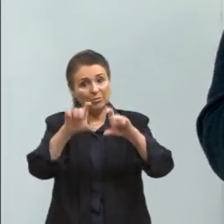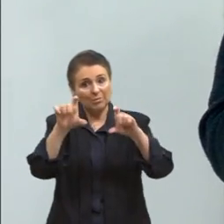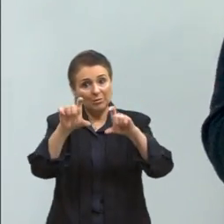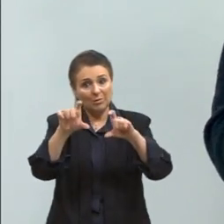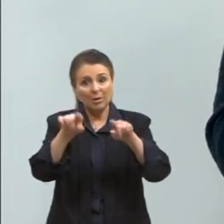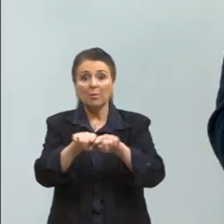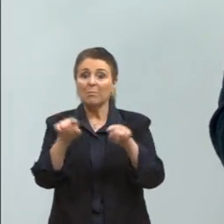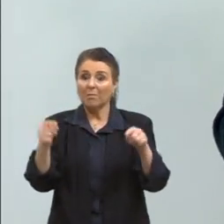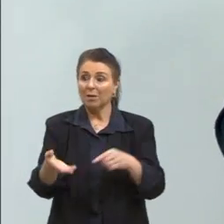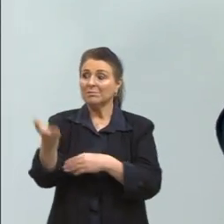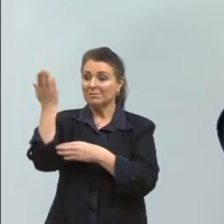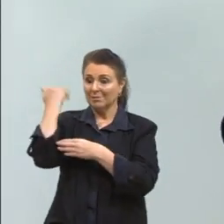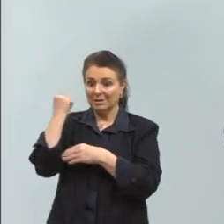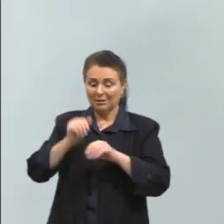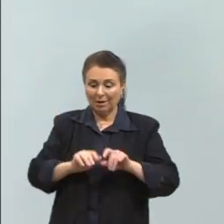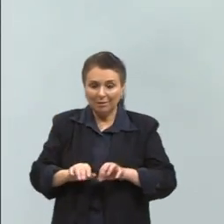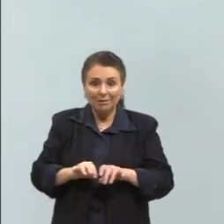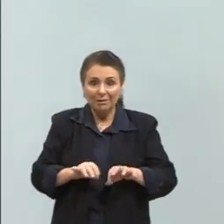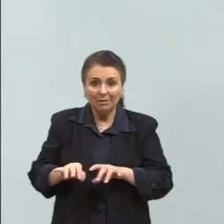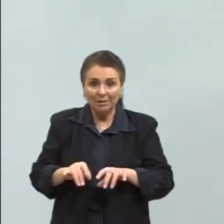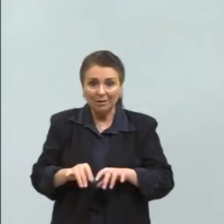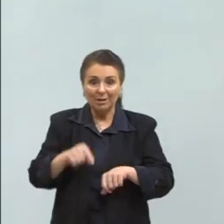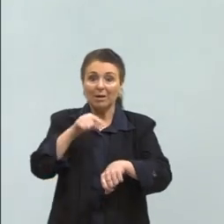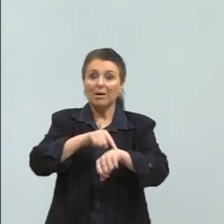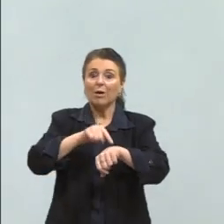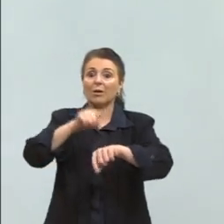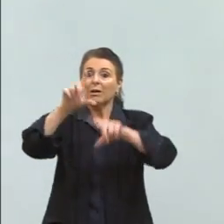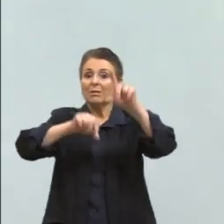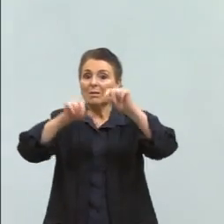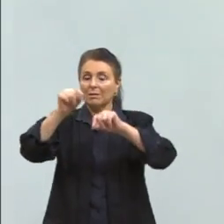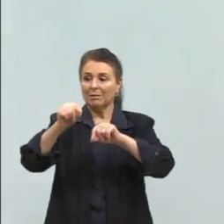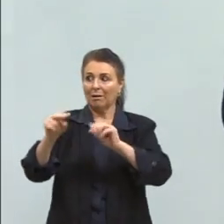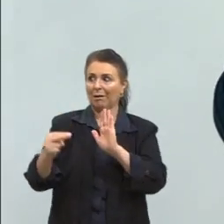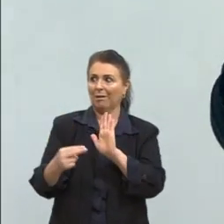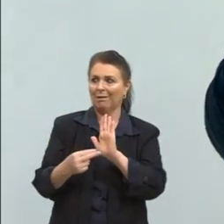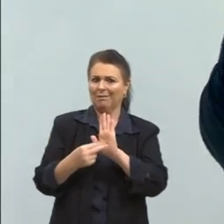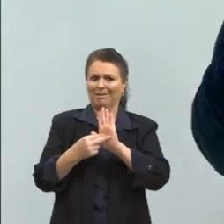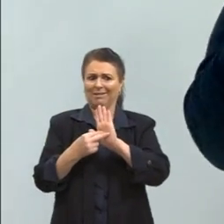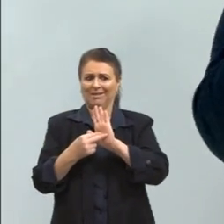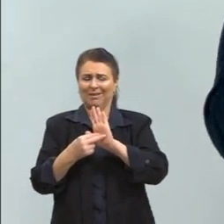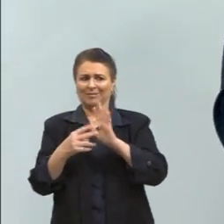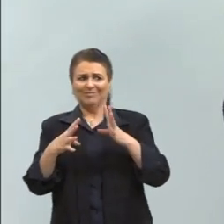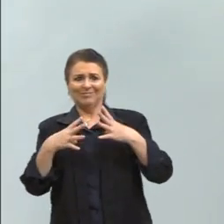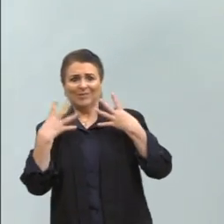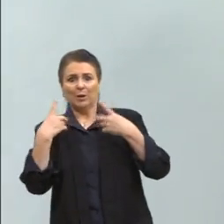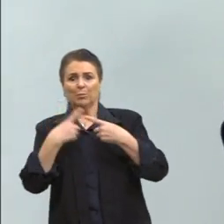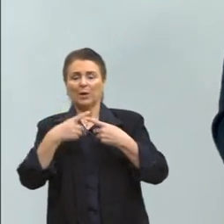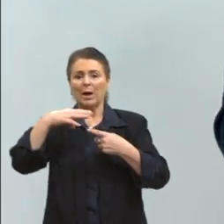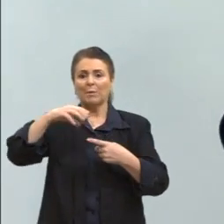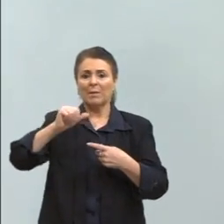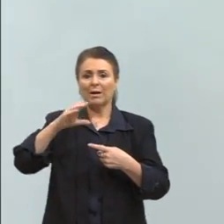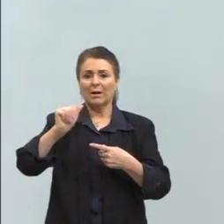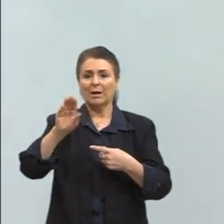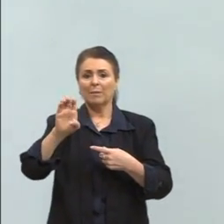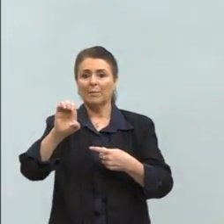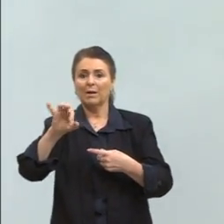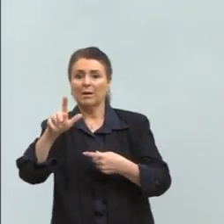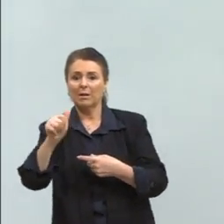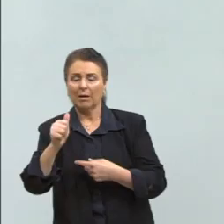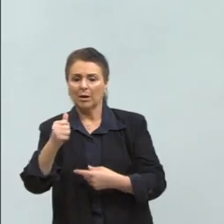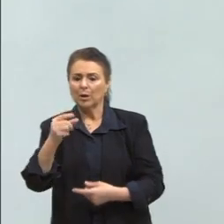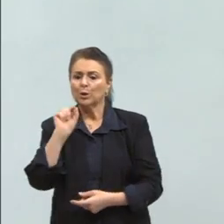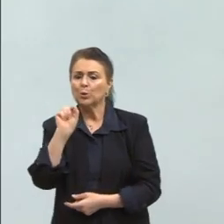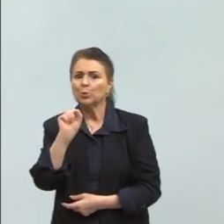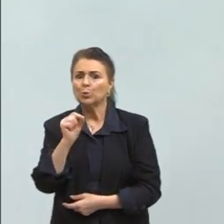computador. E a Hora da Estrela sempre me chama atenção, não só pela questão da Macabeia passar por tudo que passou. Ela